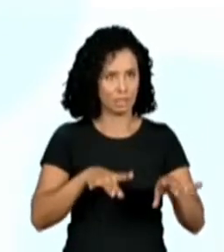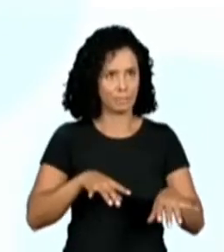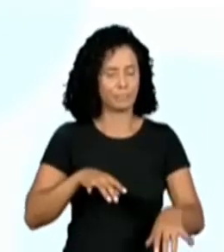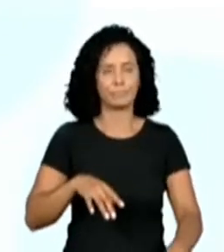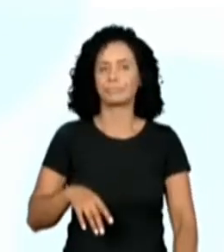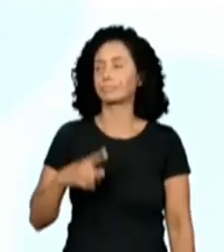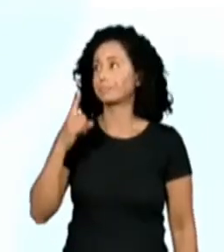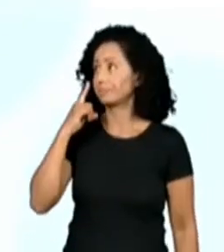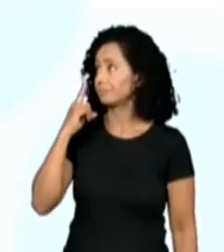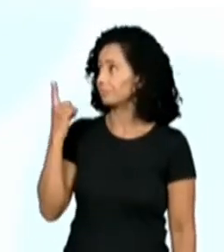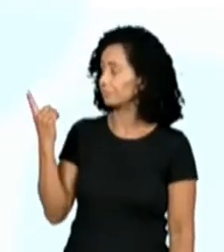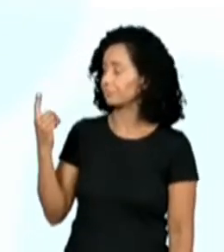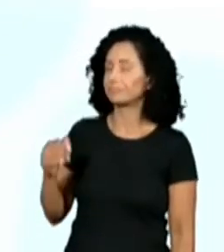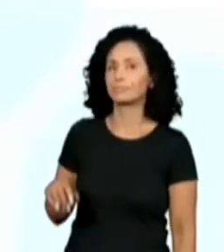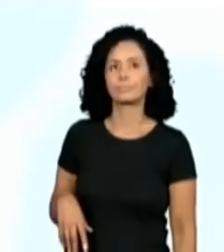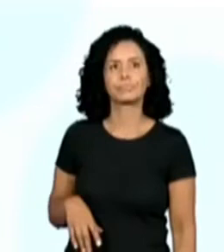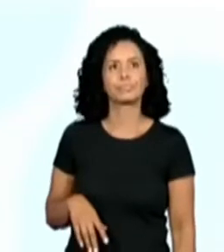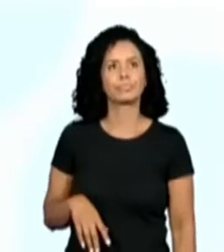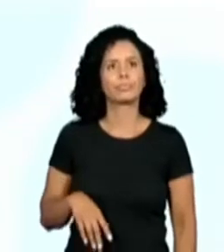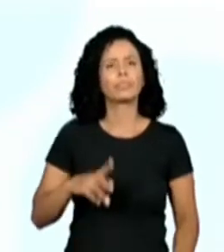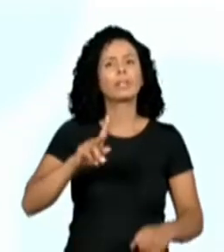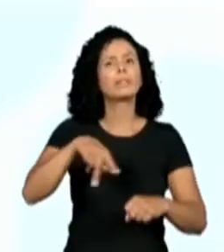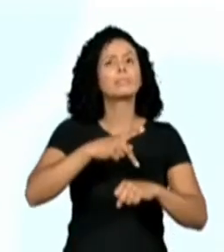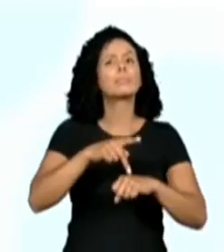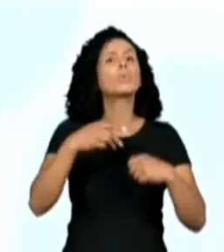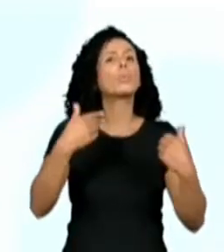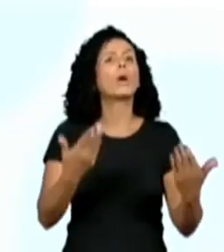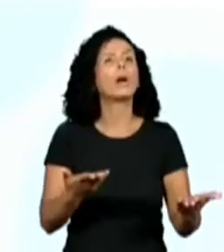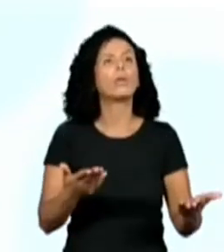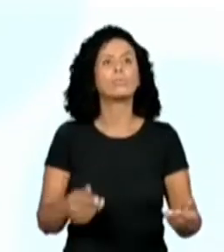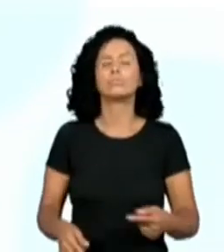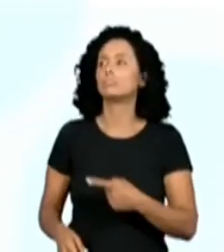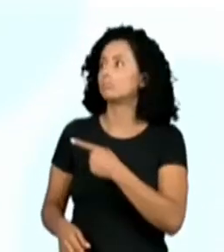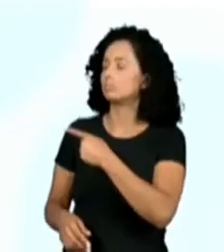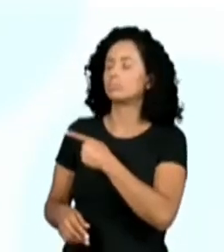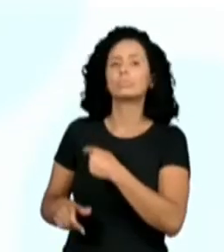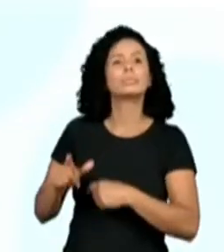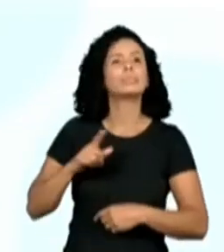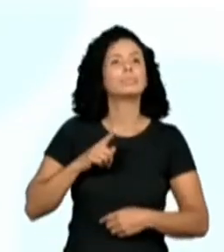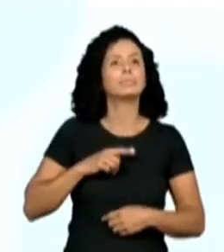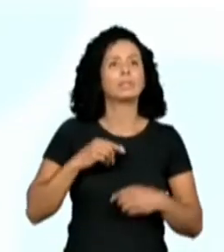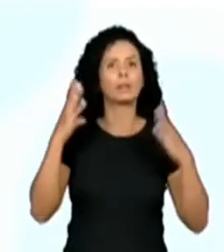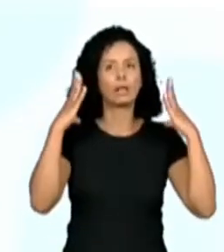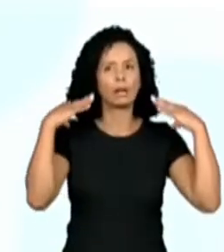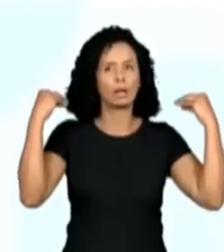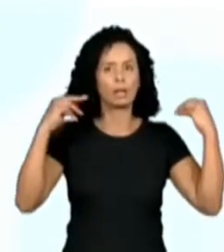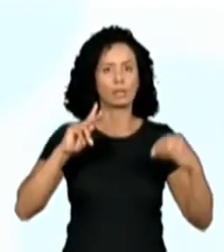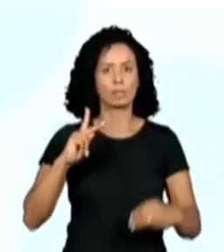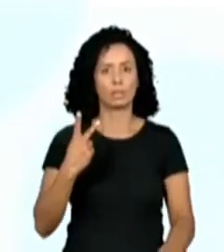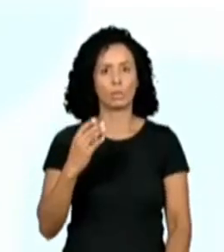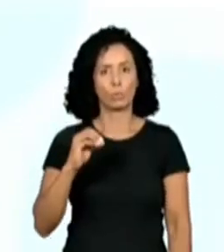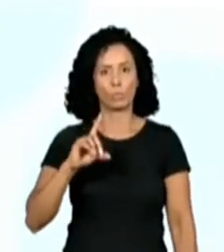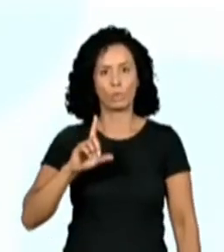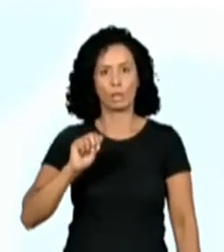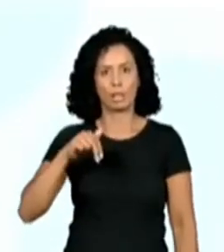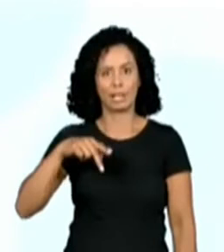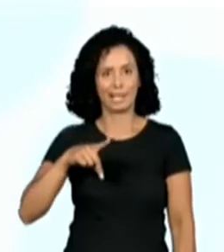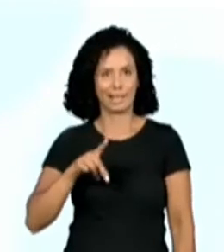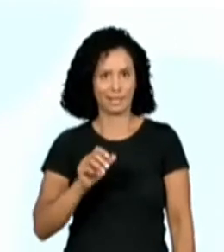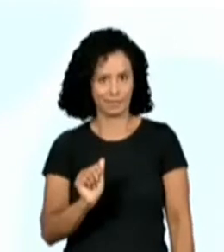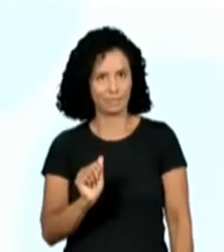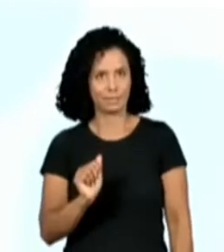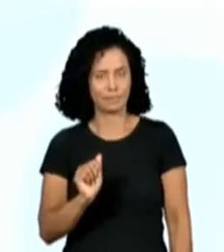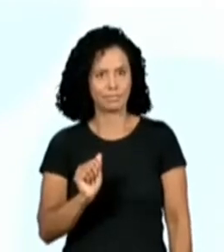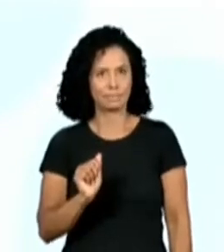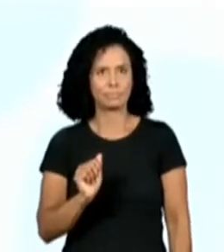Austrália. Right? And the Netherlands, que são os países baixos. A Holanda está aqui nesse meio. Ok? Então, como é que os